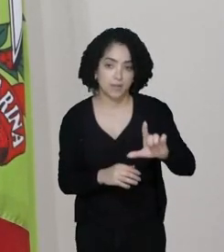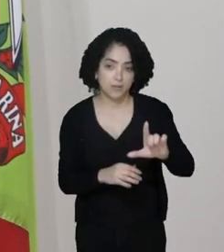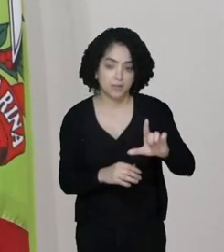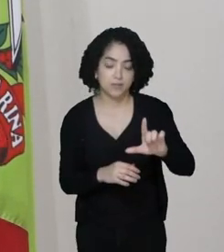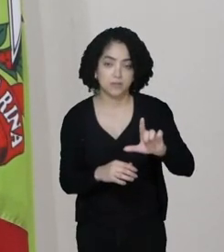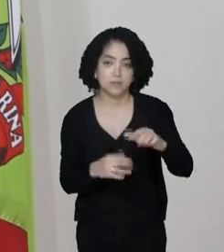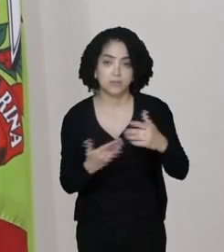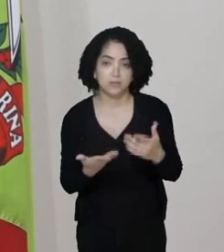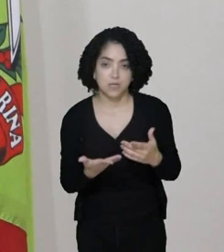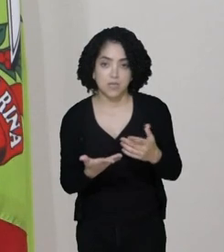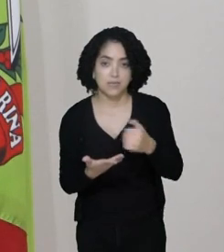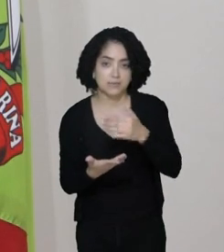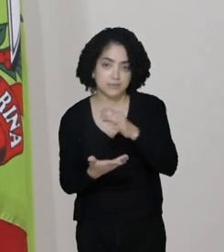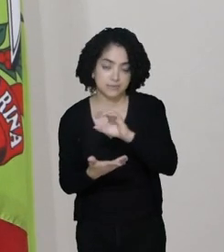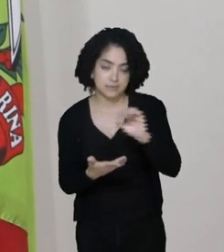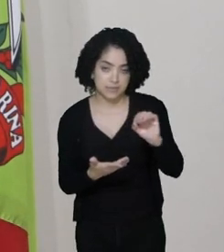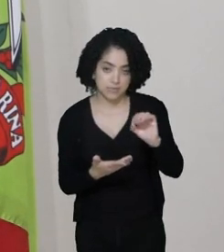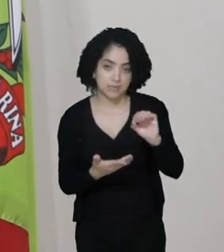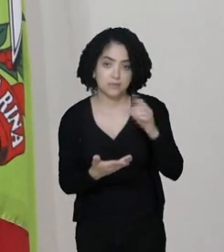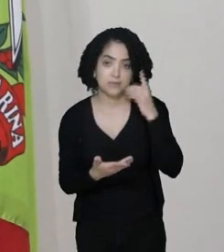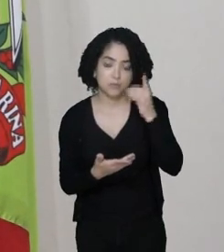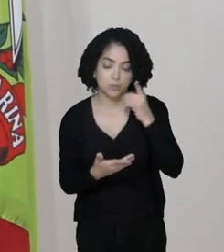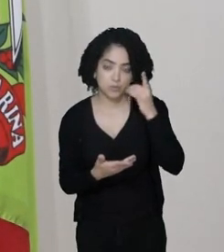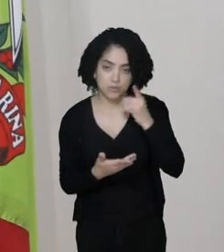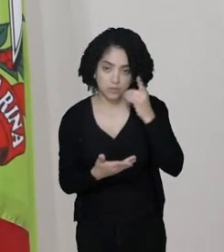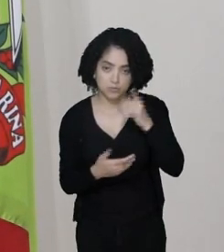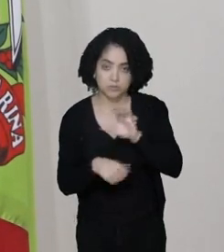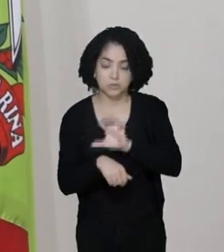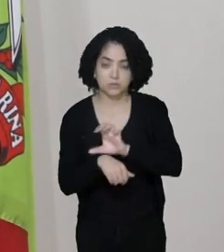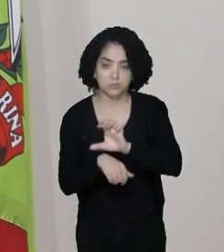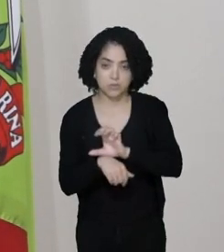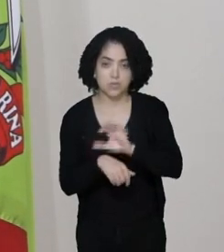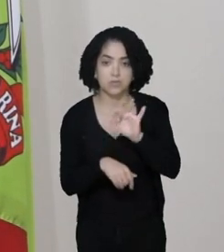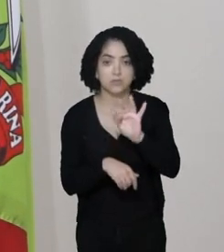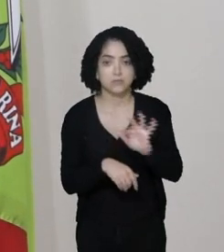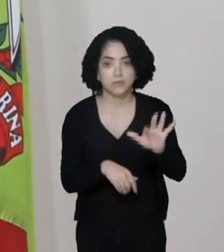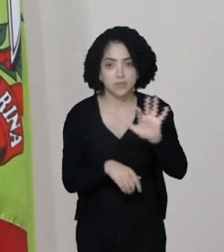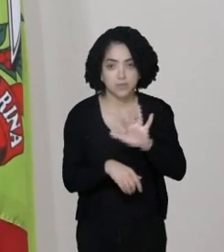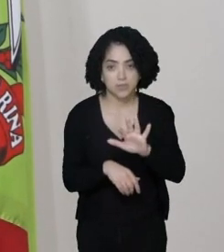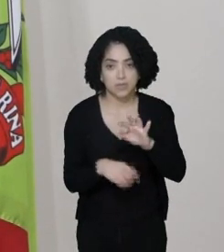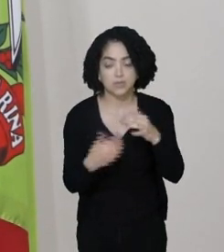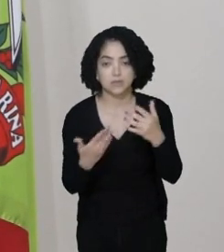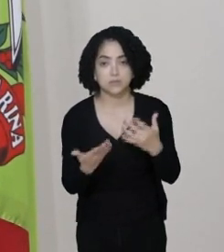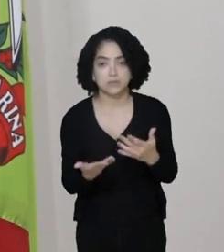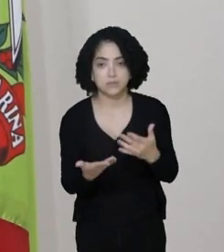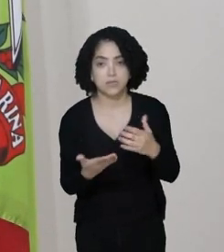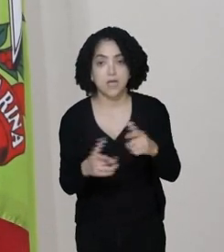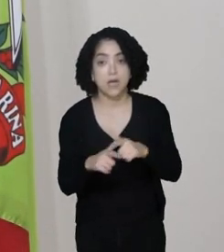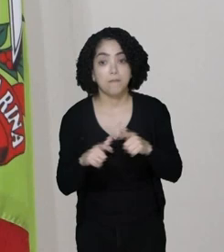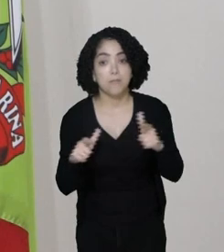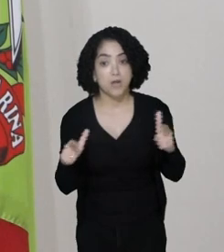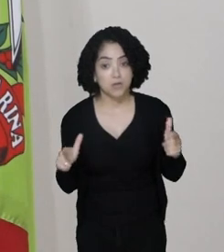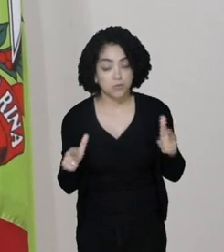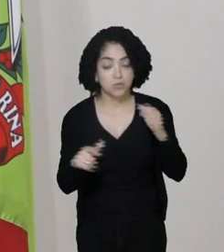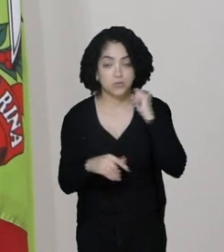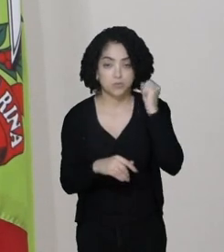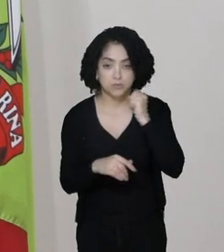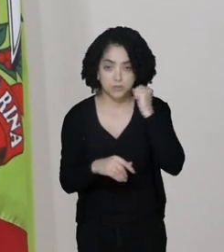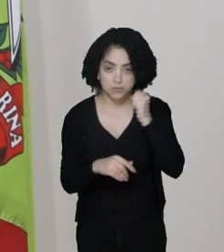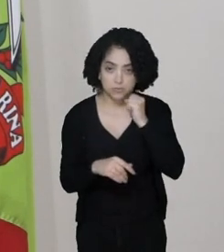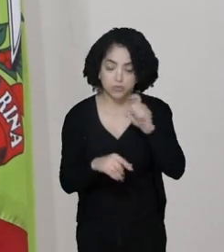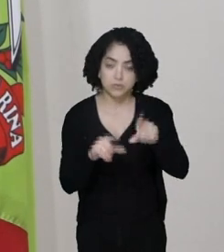Sem deputados estaduais, federais, sem deputados federais. A maioria dos deputados, dos senadores eleitos